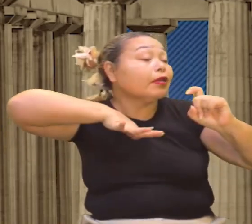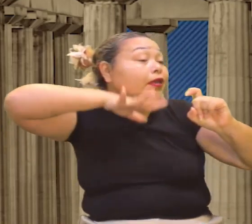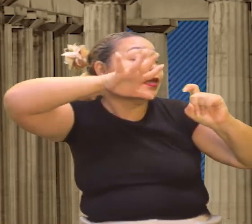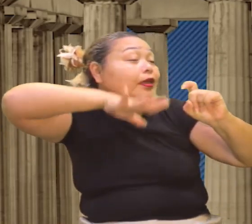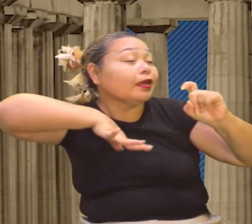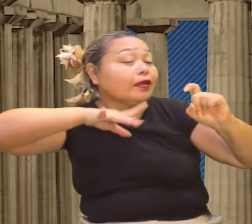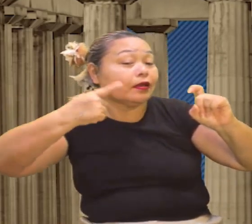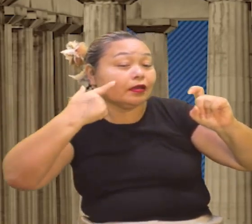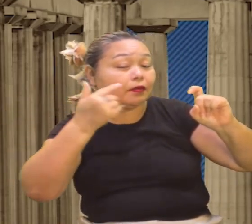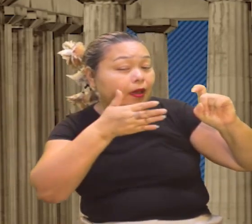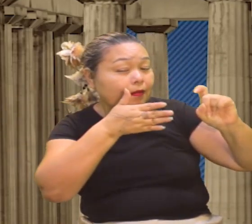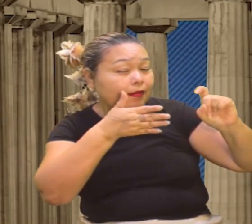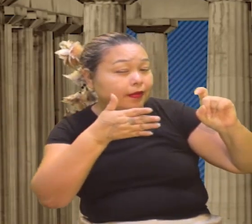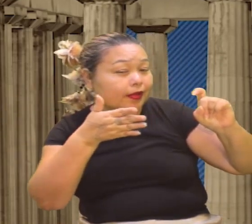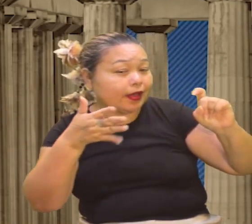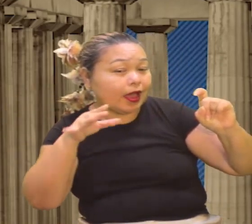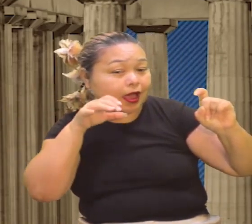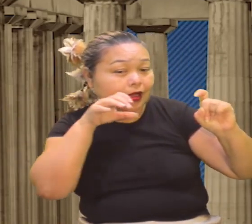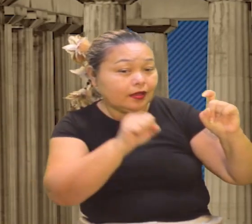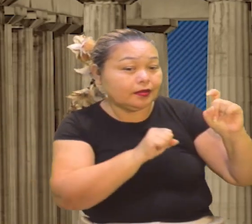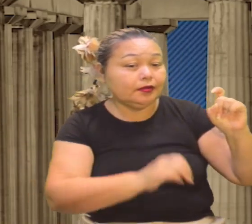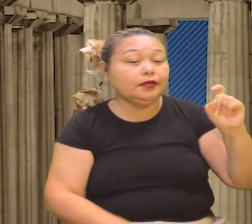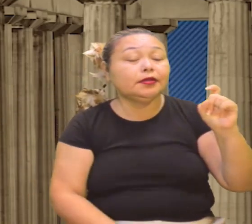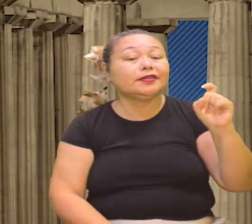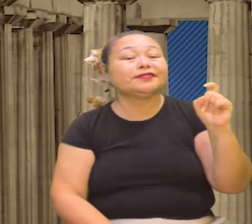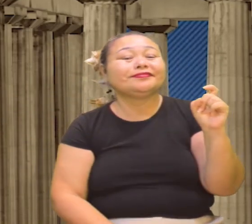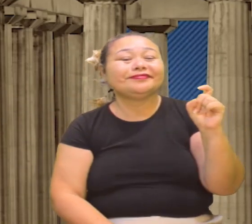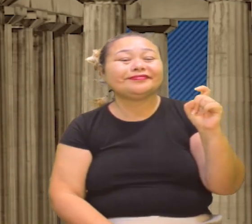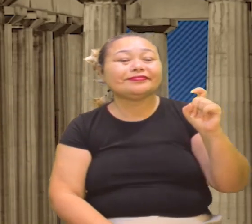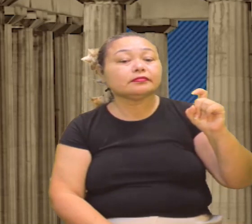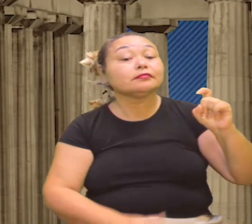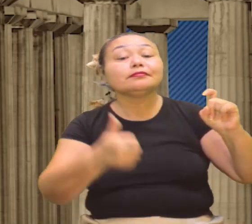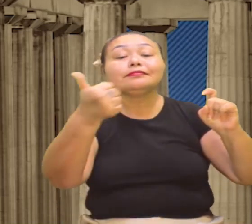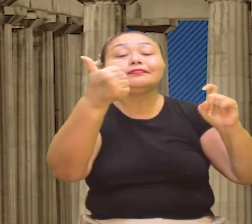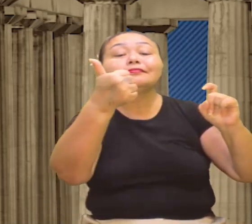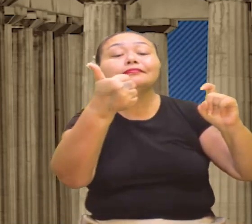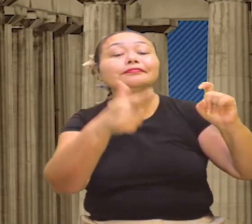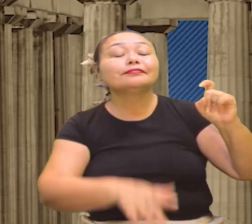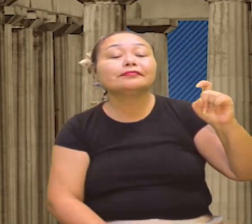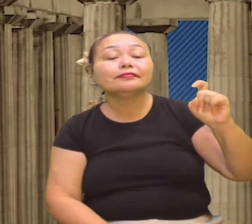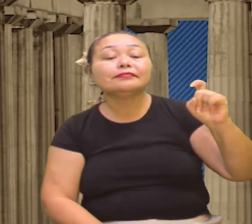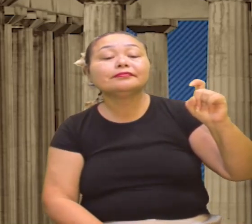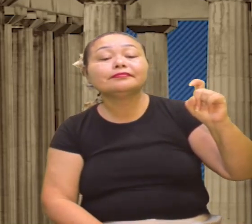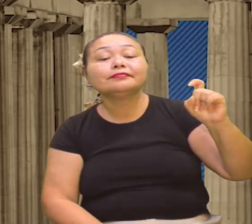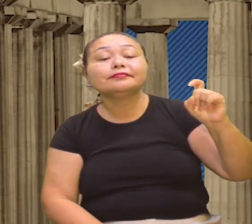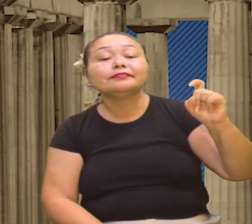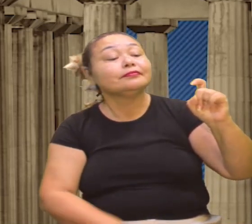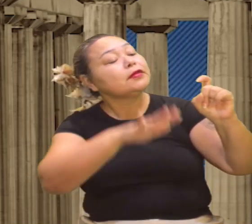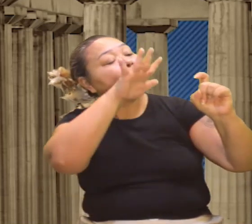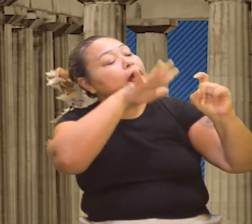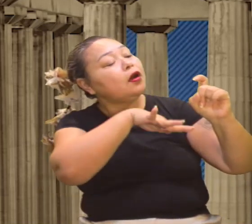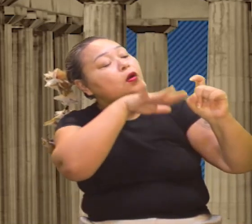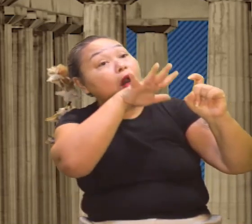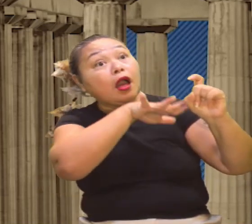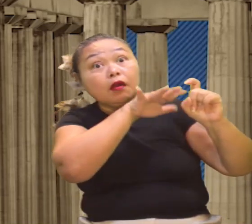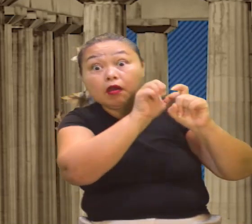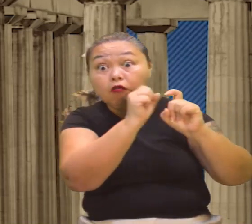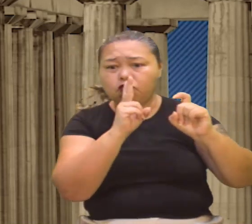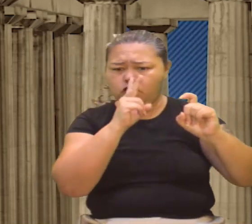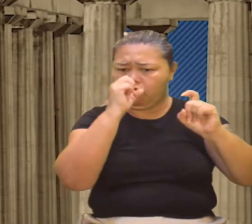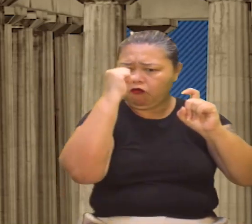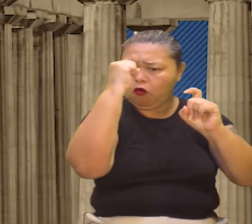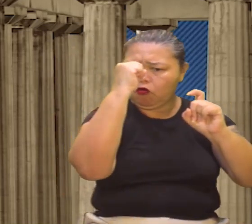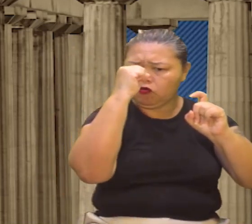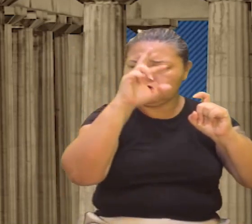traçar aqui uma linha do tempo, bem rápida. primeiro, né? Eram os mitos que dominavam,